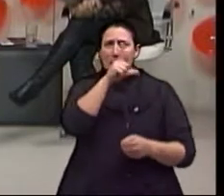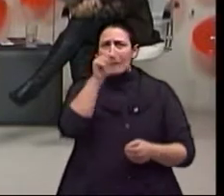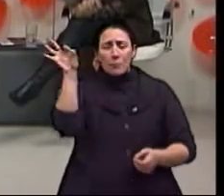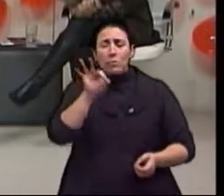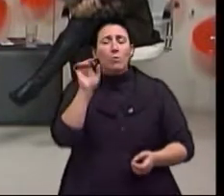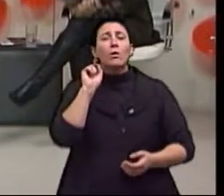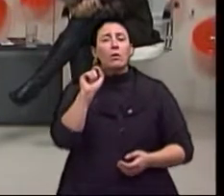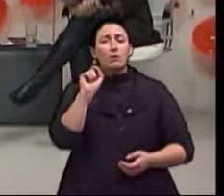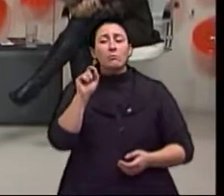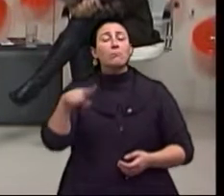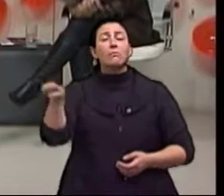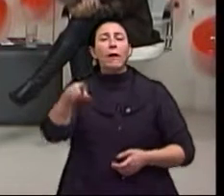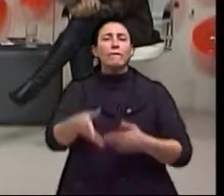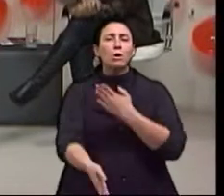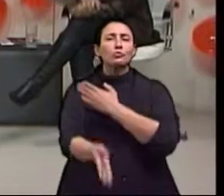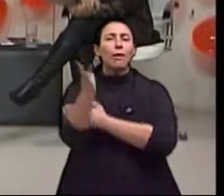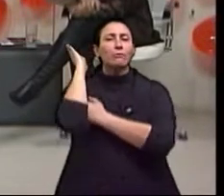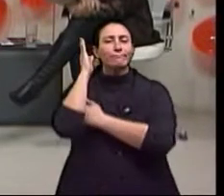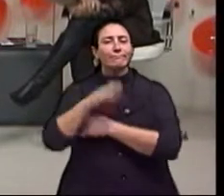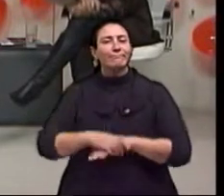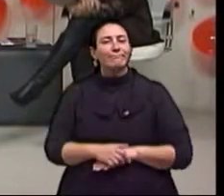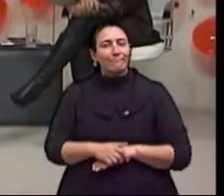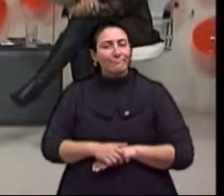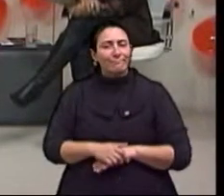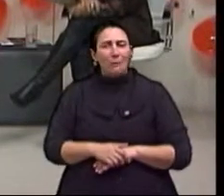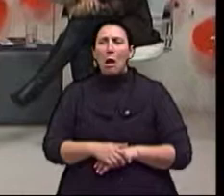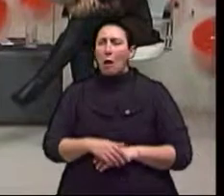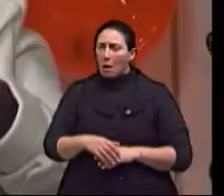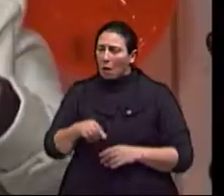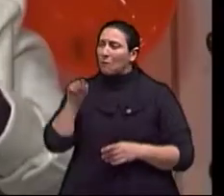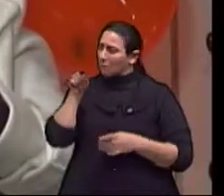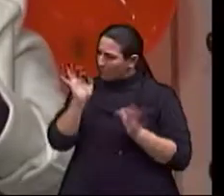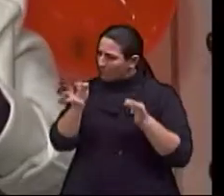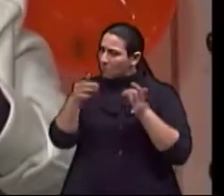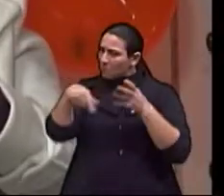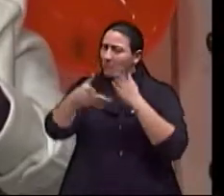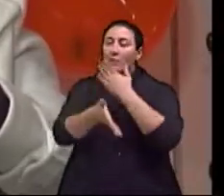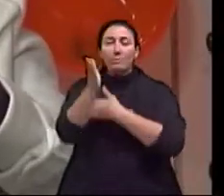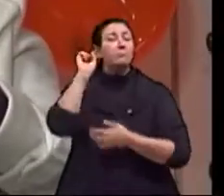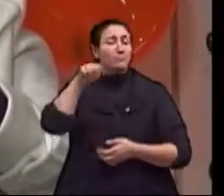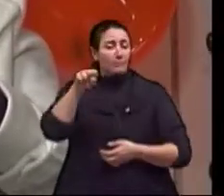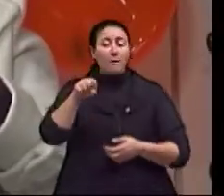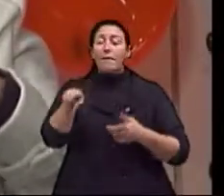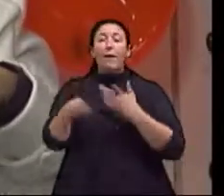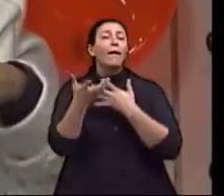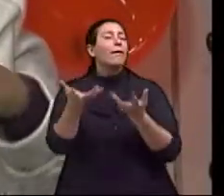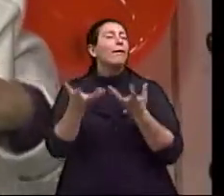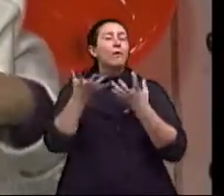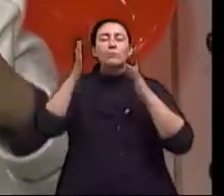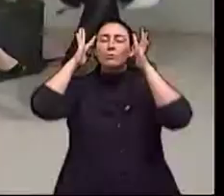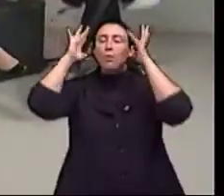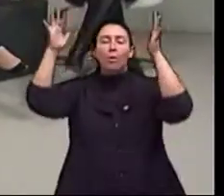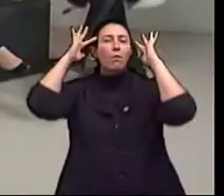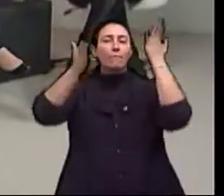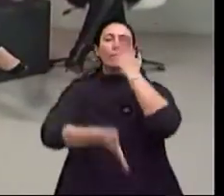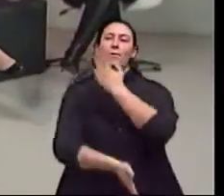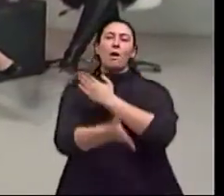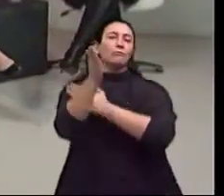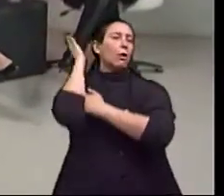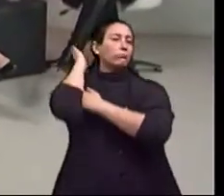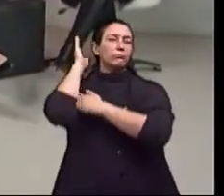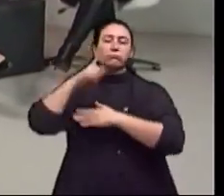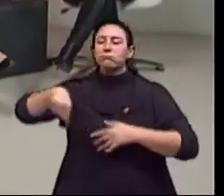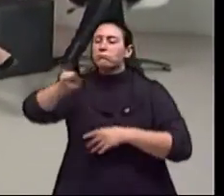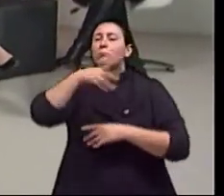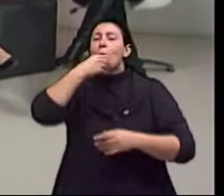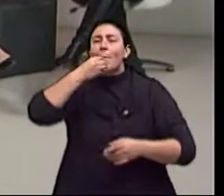é viajar. Ah, é? Eles estão com essa visão maior? viajar. Viajar tem sido, assim, o sonho maior do homem